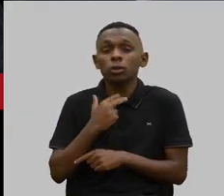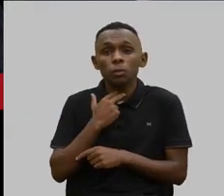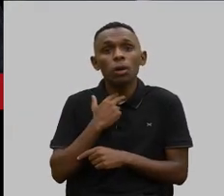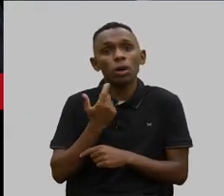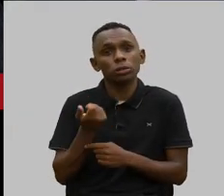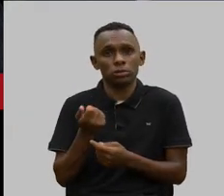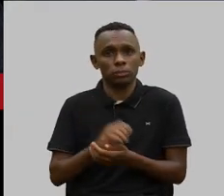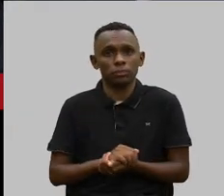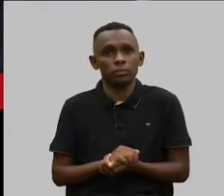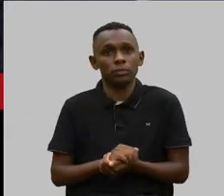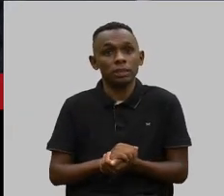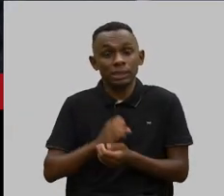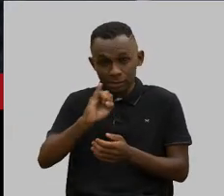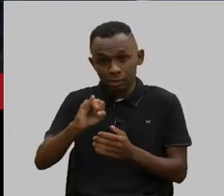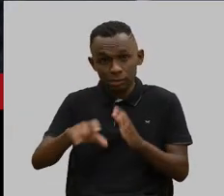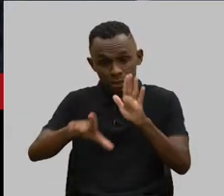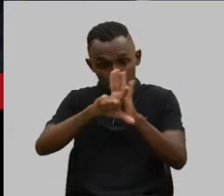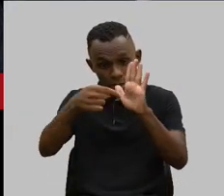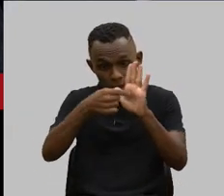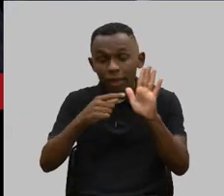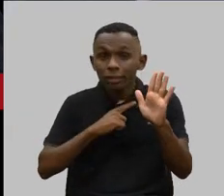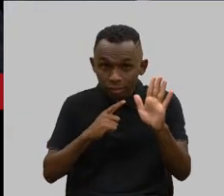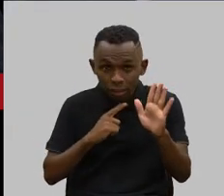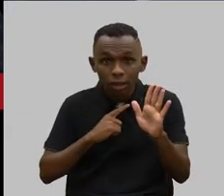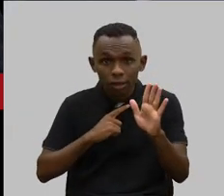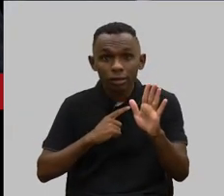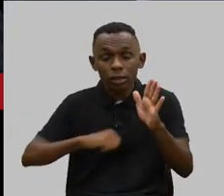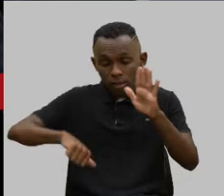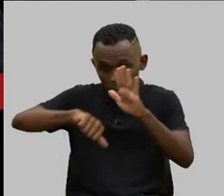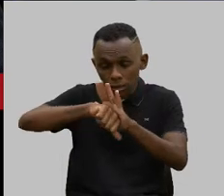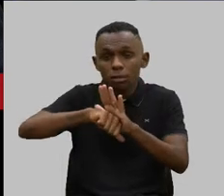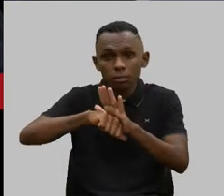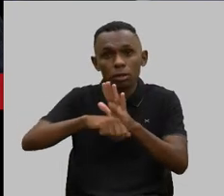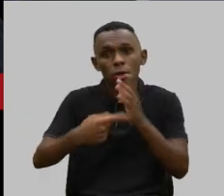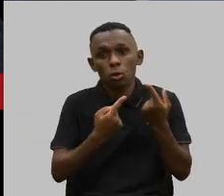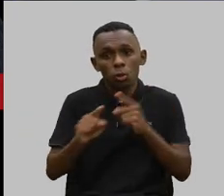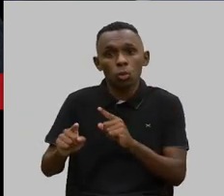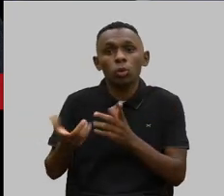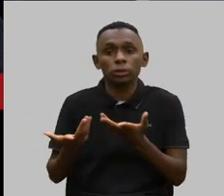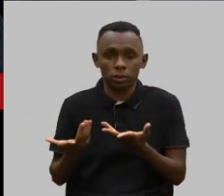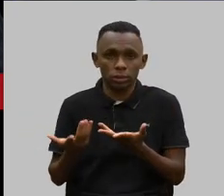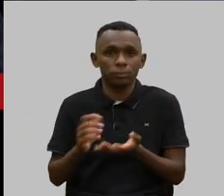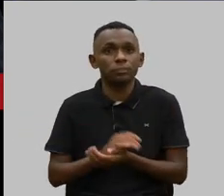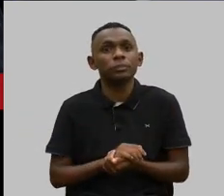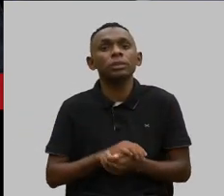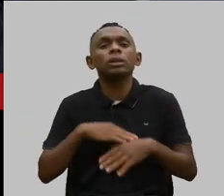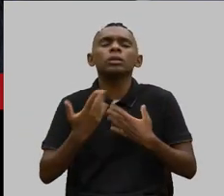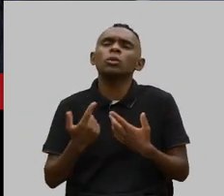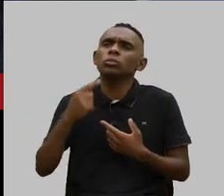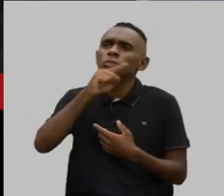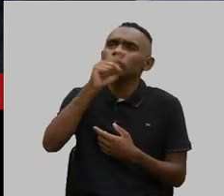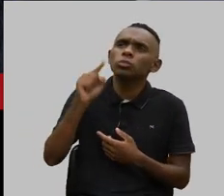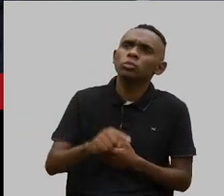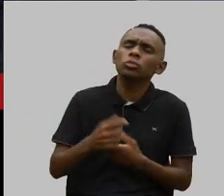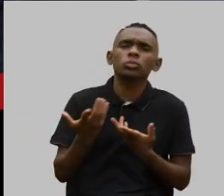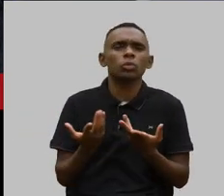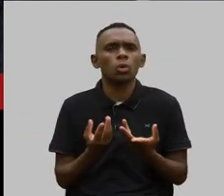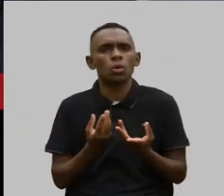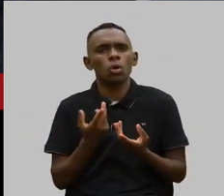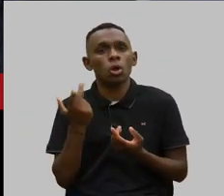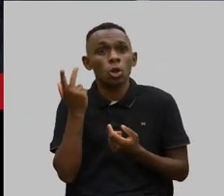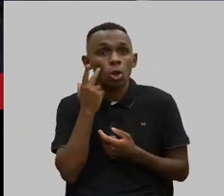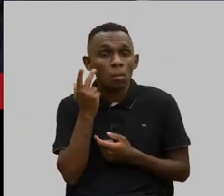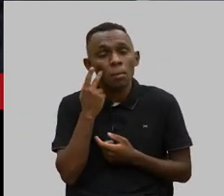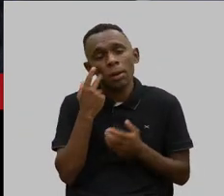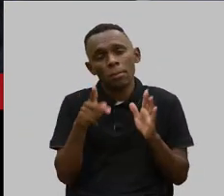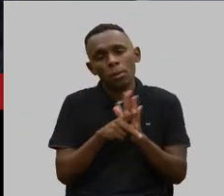a conduta considerada como crime. E eu faço uma indagação aqui, costuma muito isso no